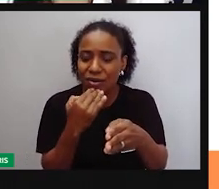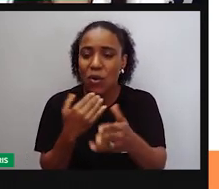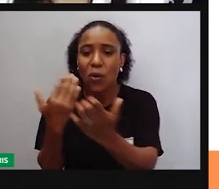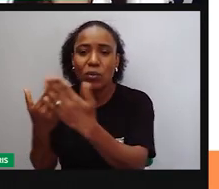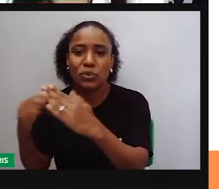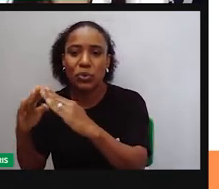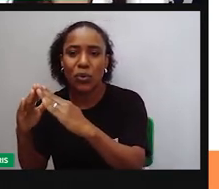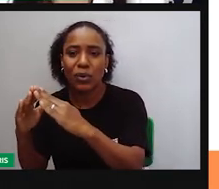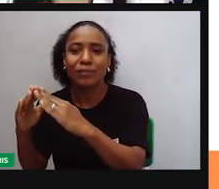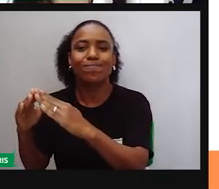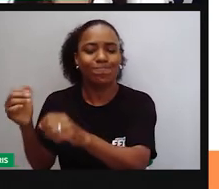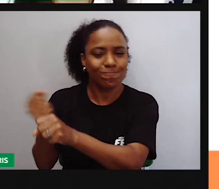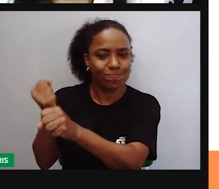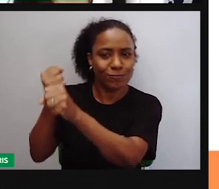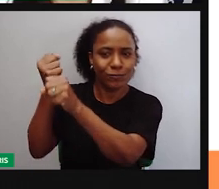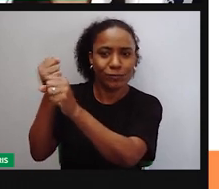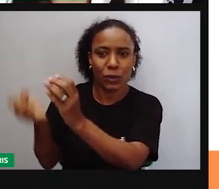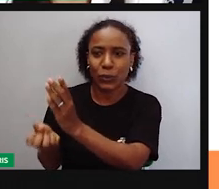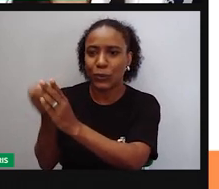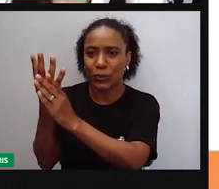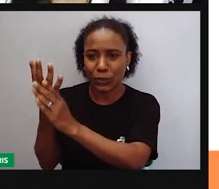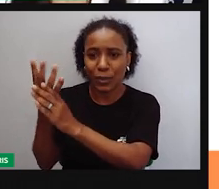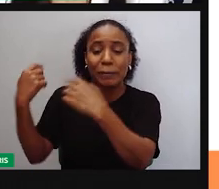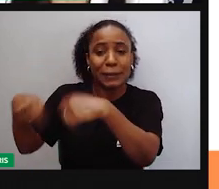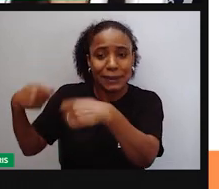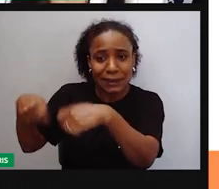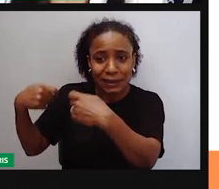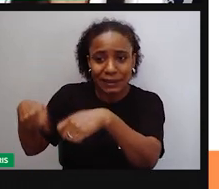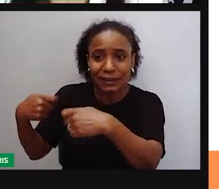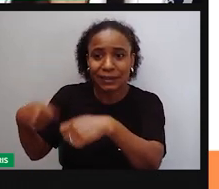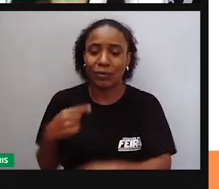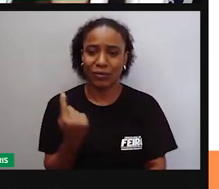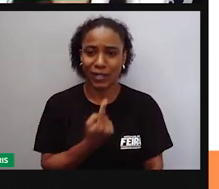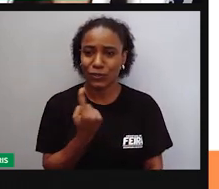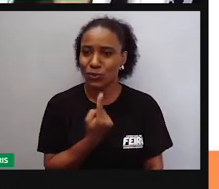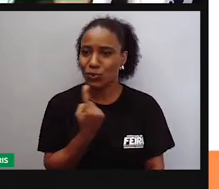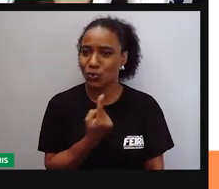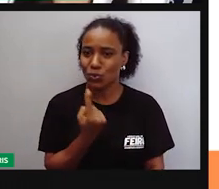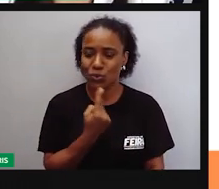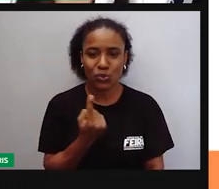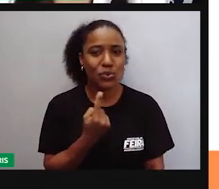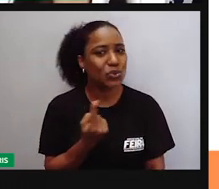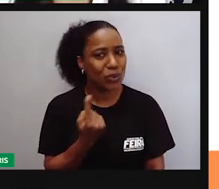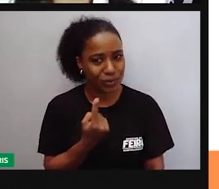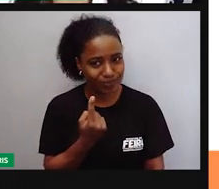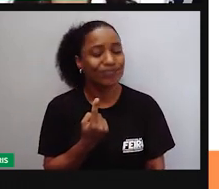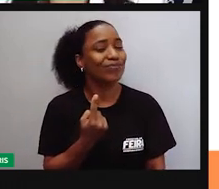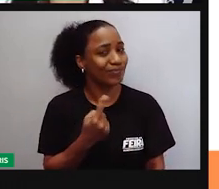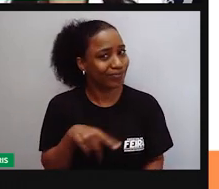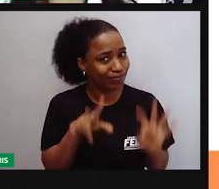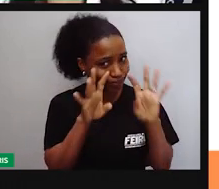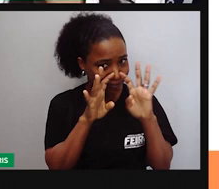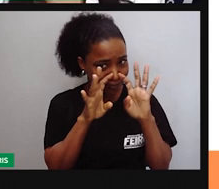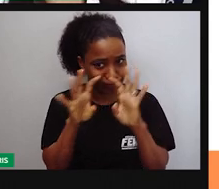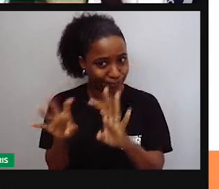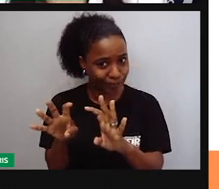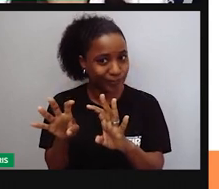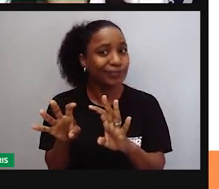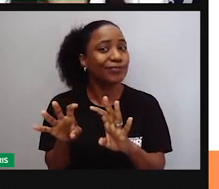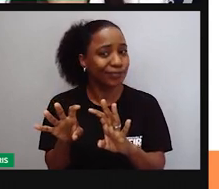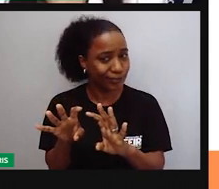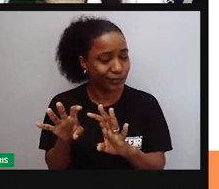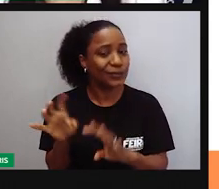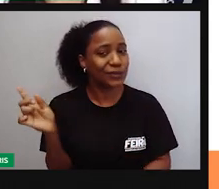determinado bairro ou comunidade precisa. Às vezes essa pessoa ser ouvida vai ser muito mais difícil, né?